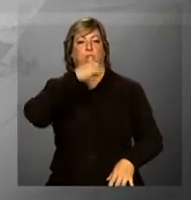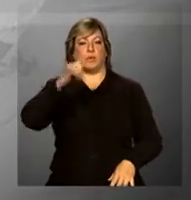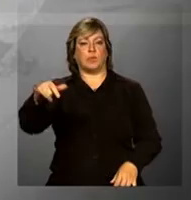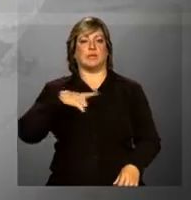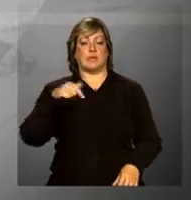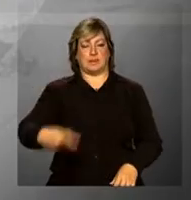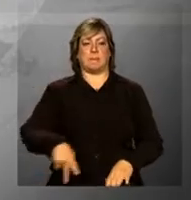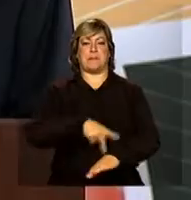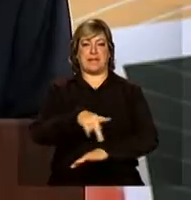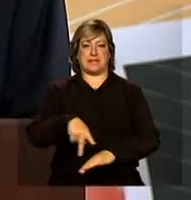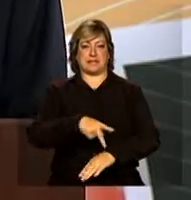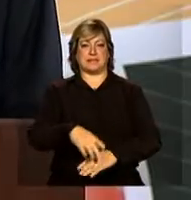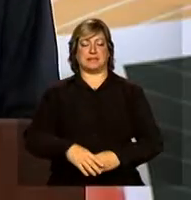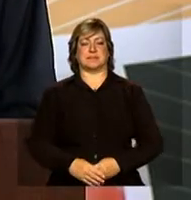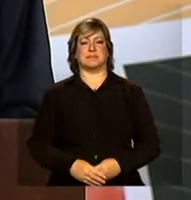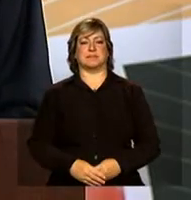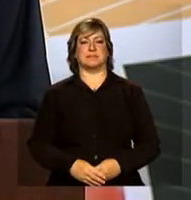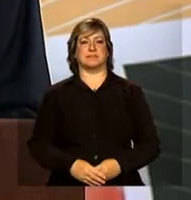elétrica no país.